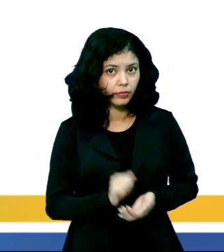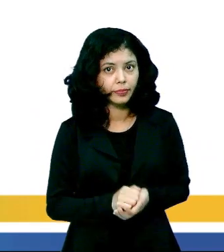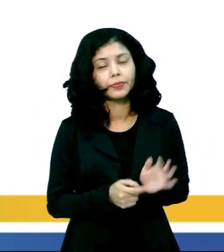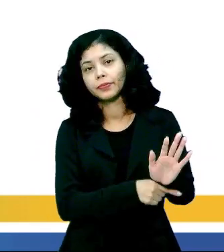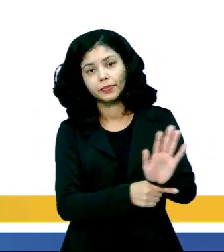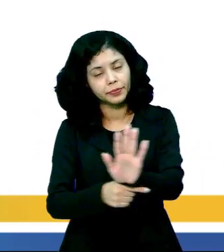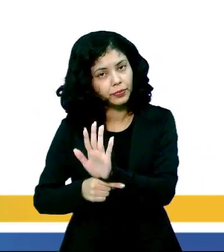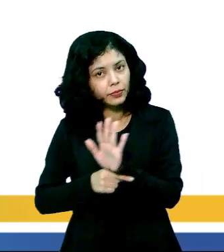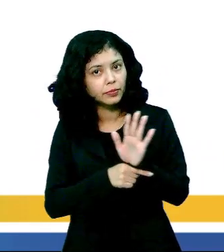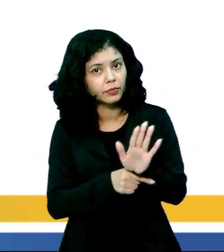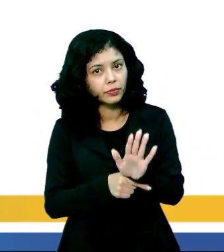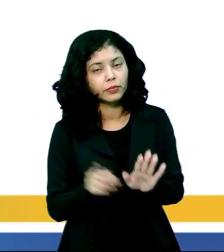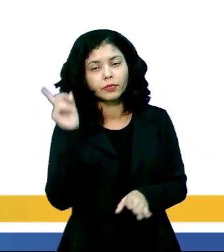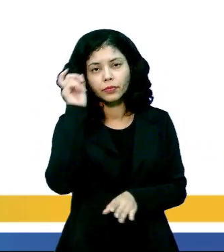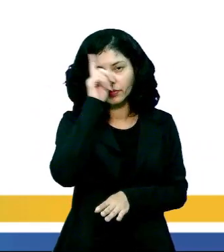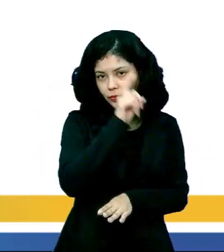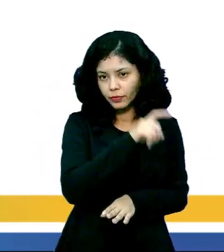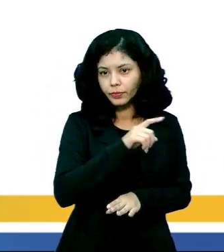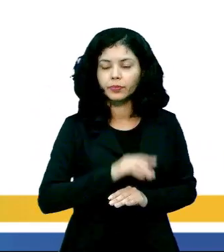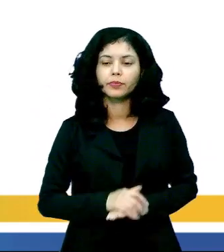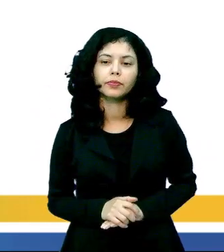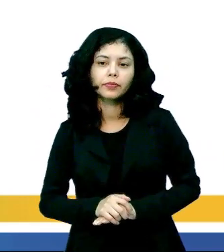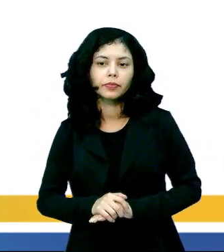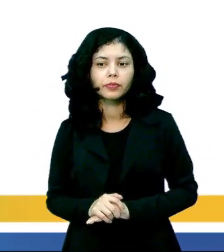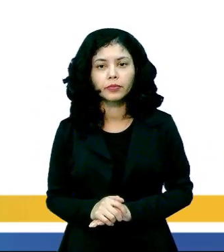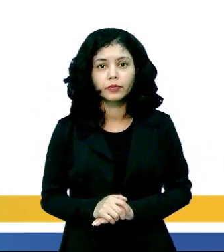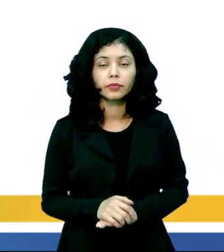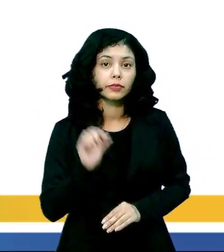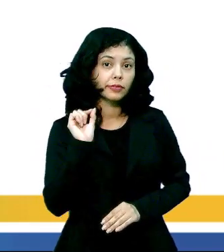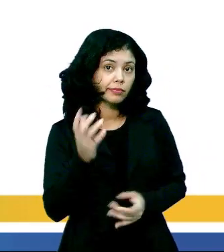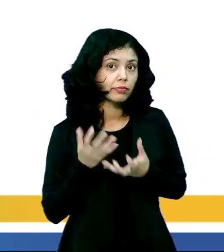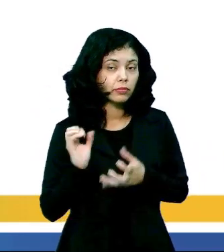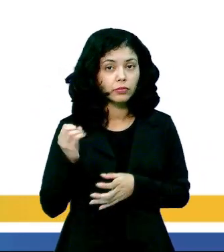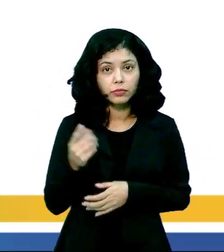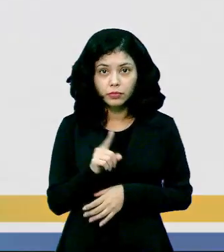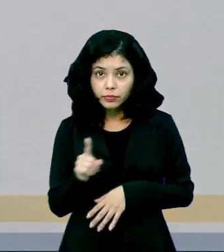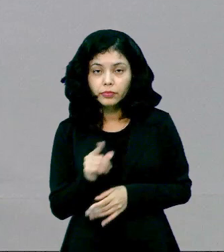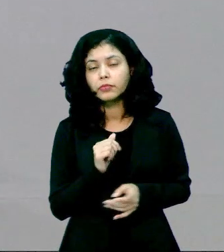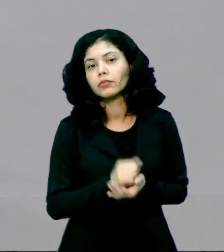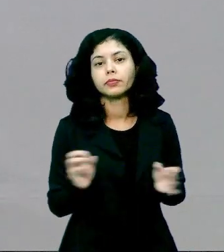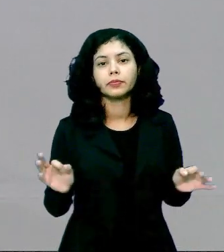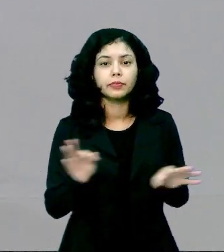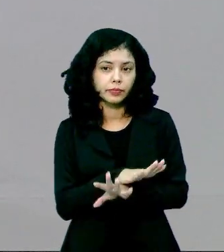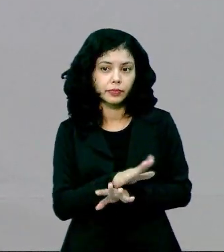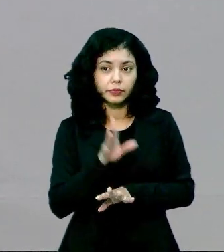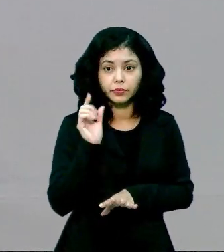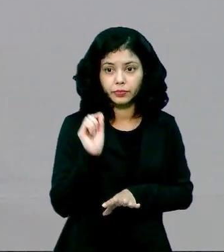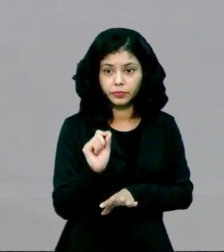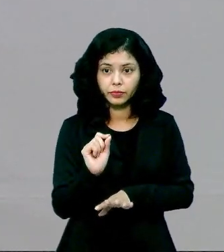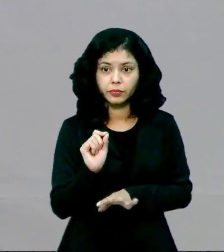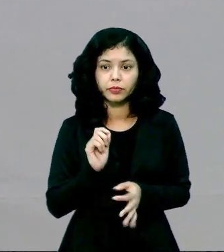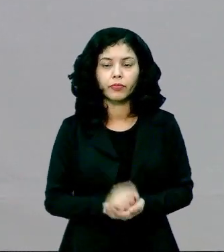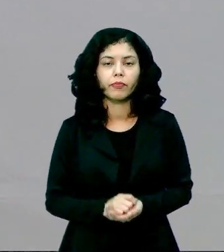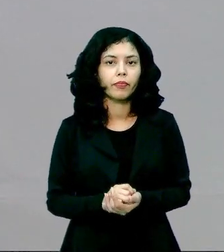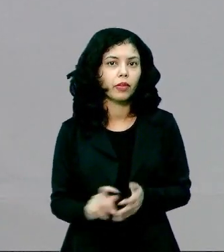representando a dificuldade. E, quer queira quer não, acaba sendo uma evidência